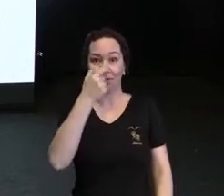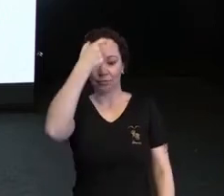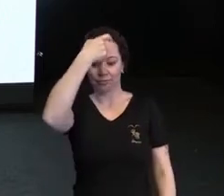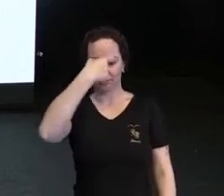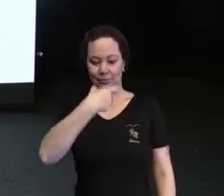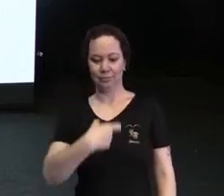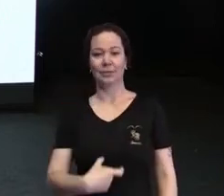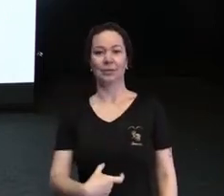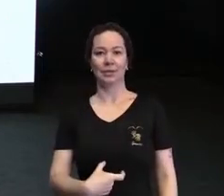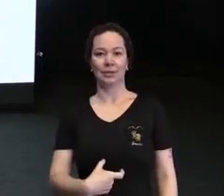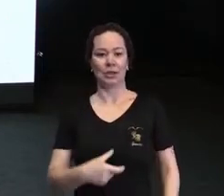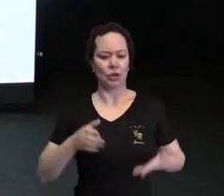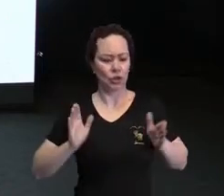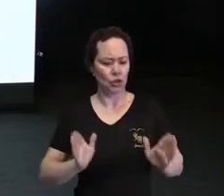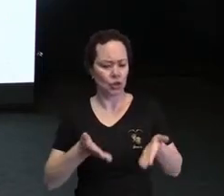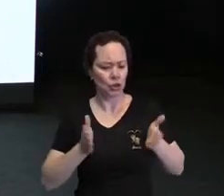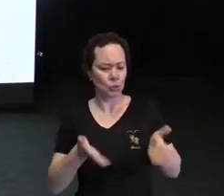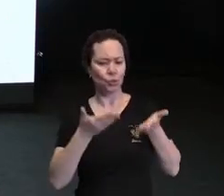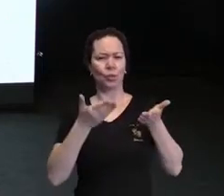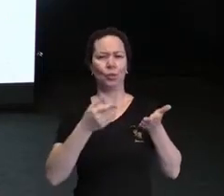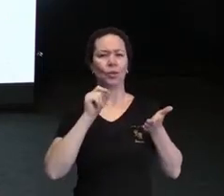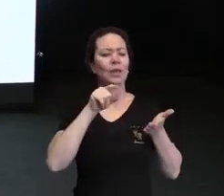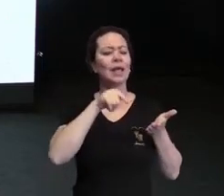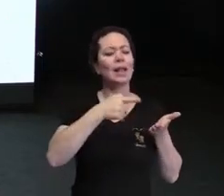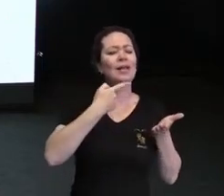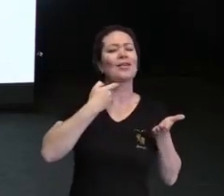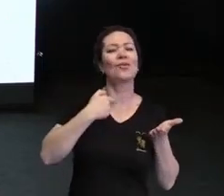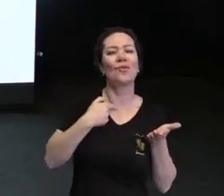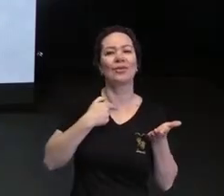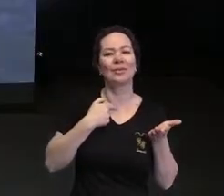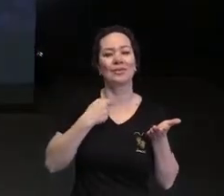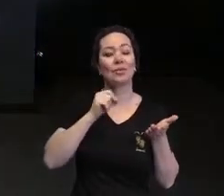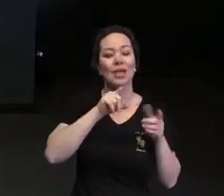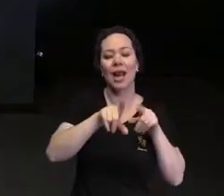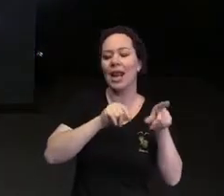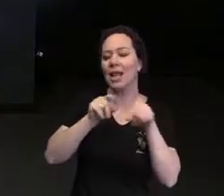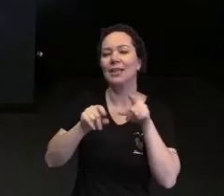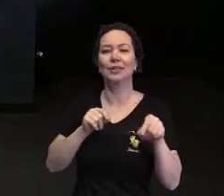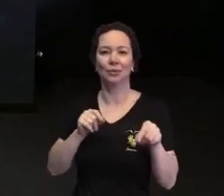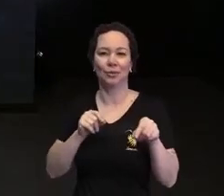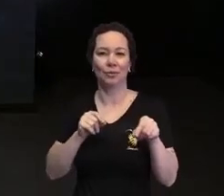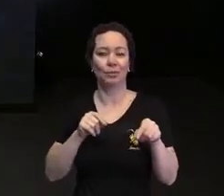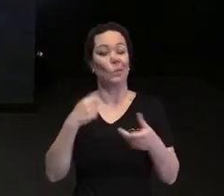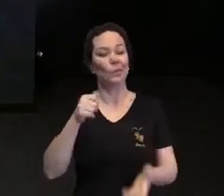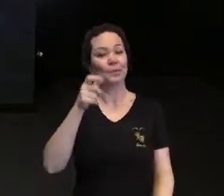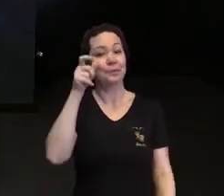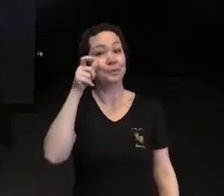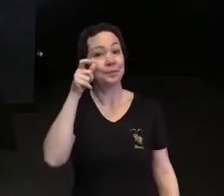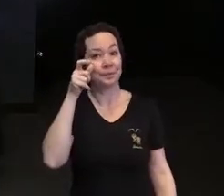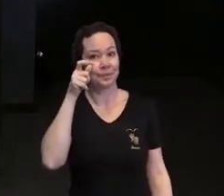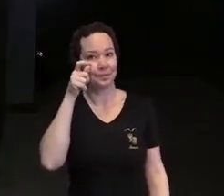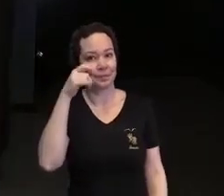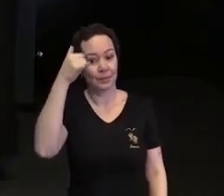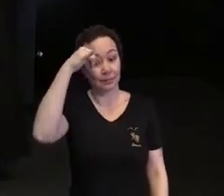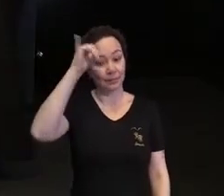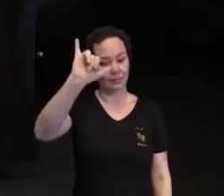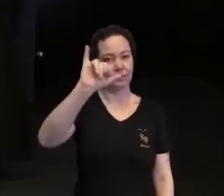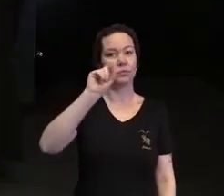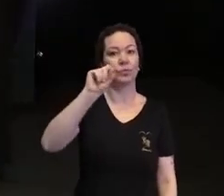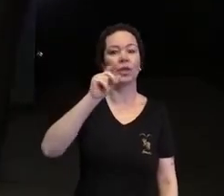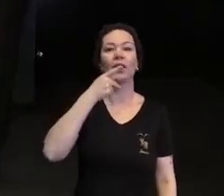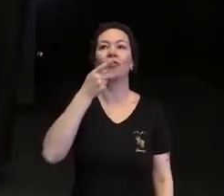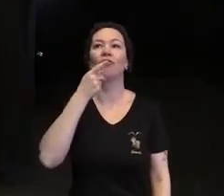estimulando os seus desejos suas preferências. E aí a gente tem que estar muito atento para evitar aquilo que a gente chama de